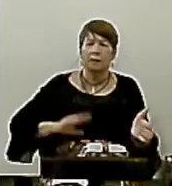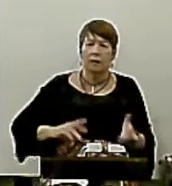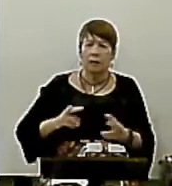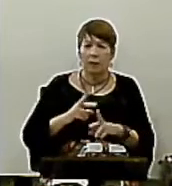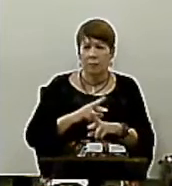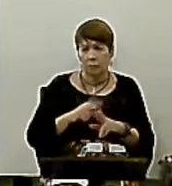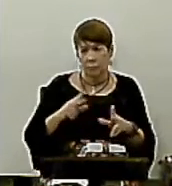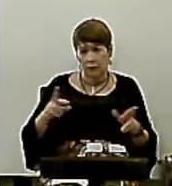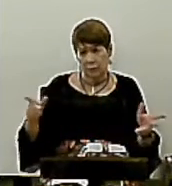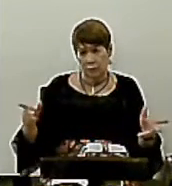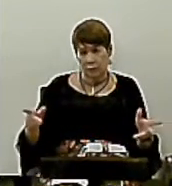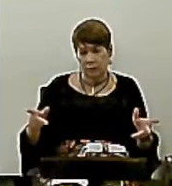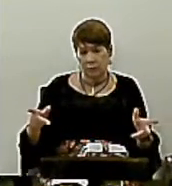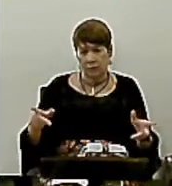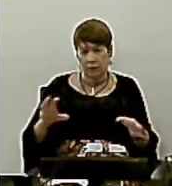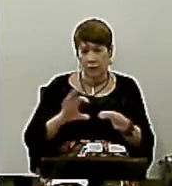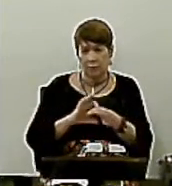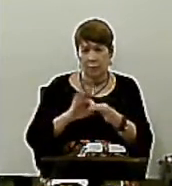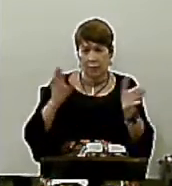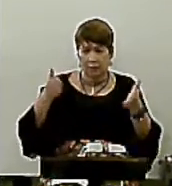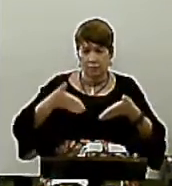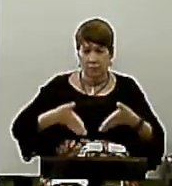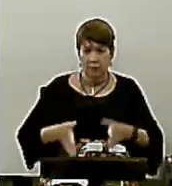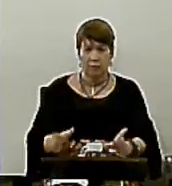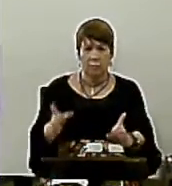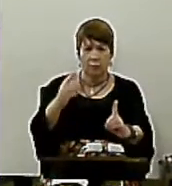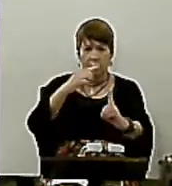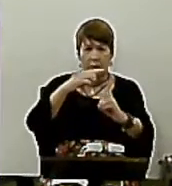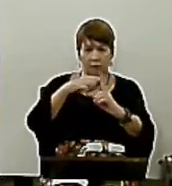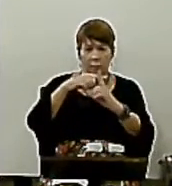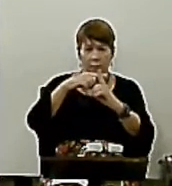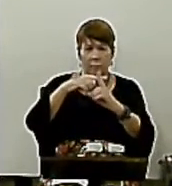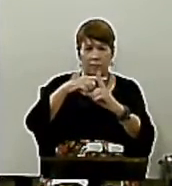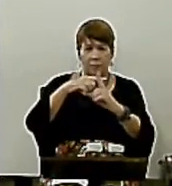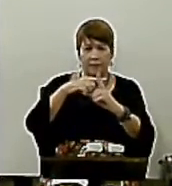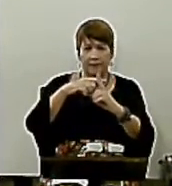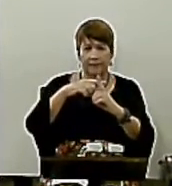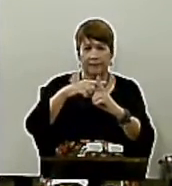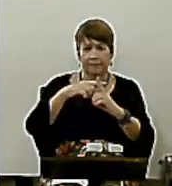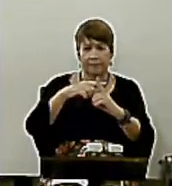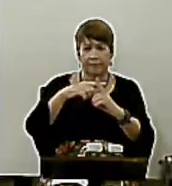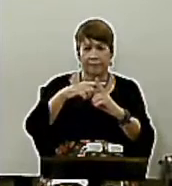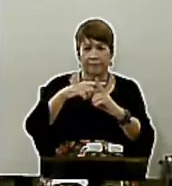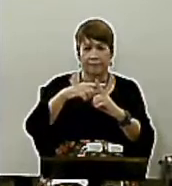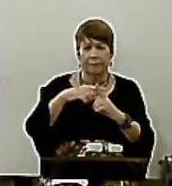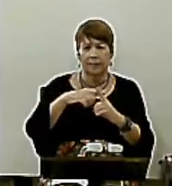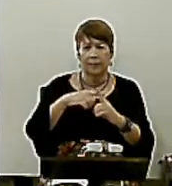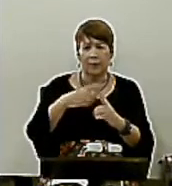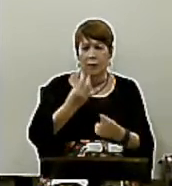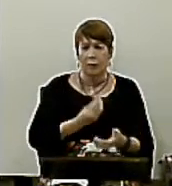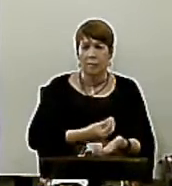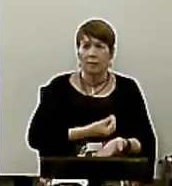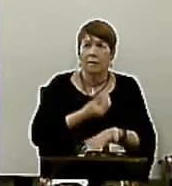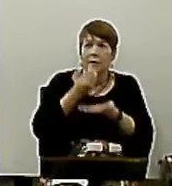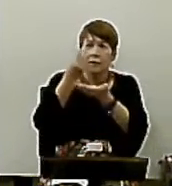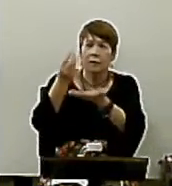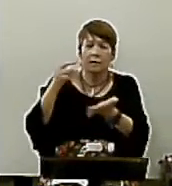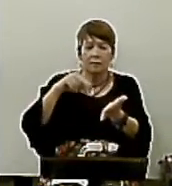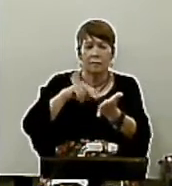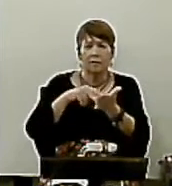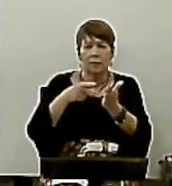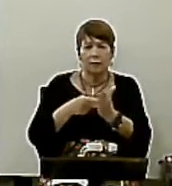nasceu Da cruz Entregar a vida A Cristo Significou Para nós Sermos também Crucificados Com Cristo